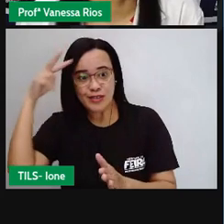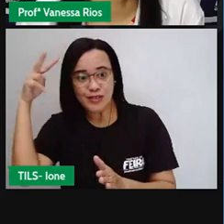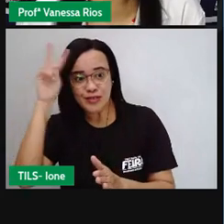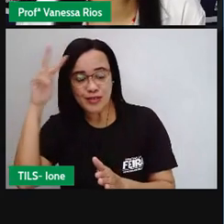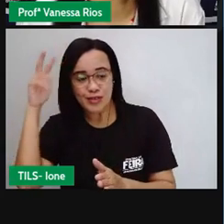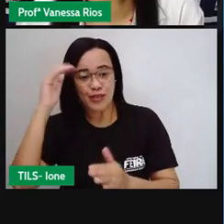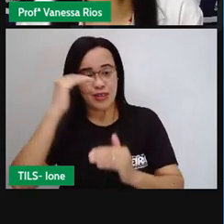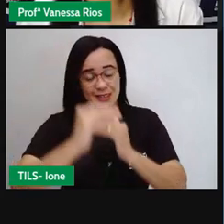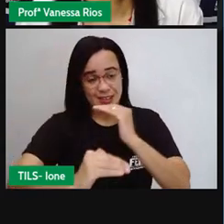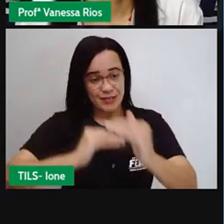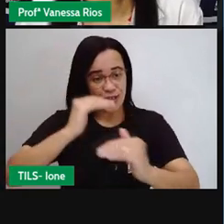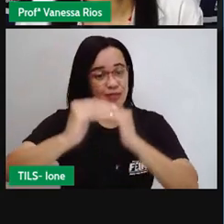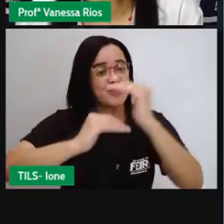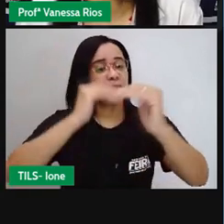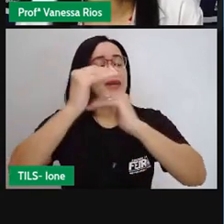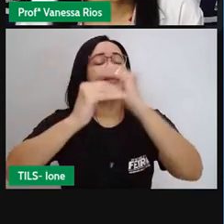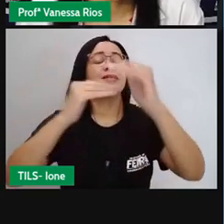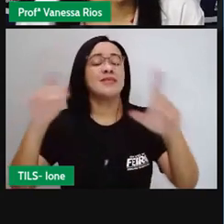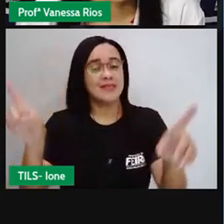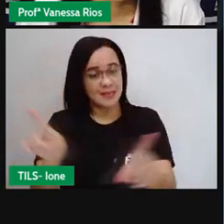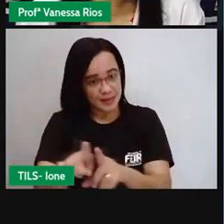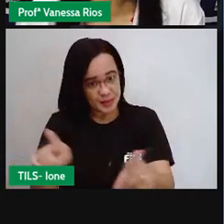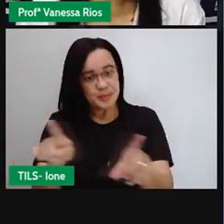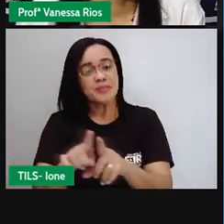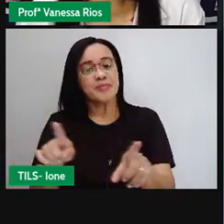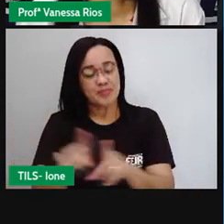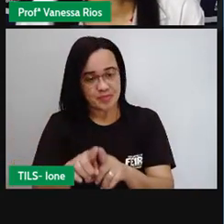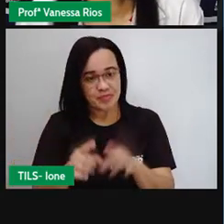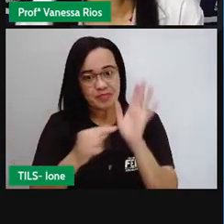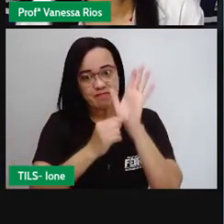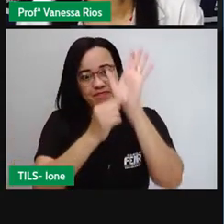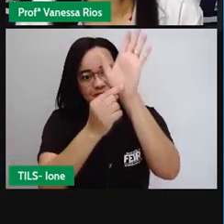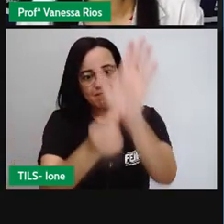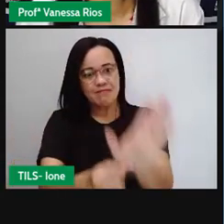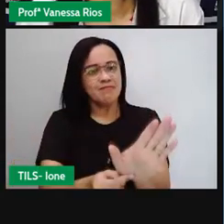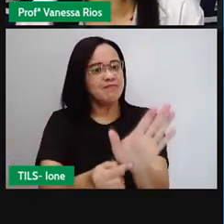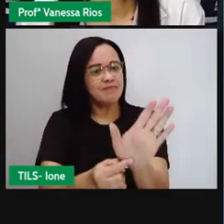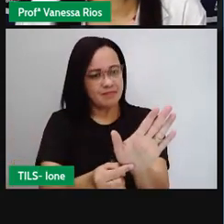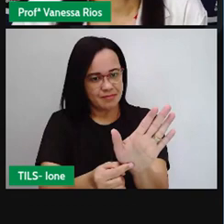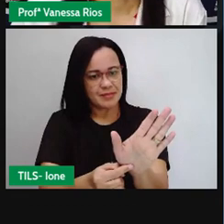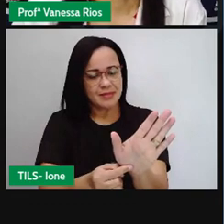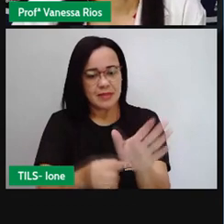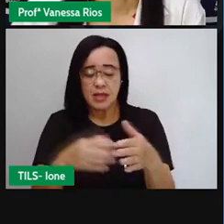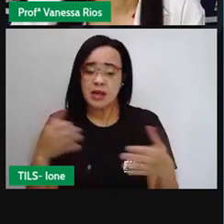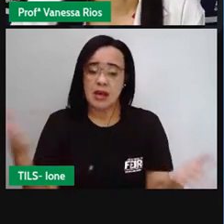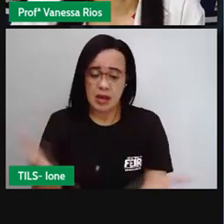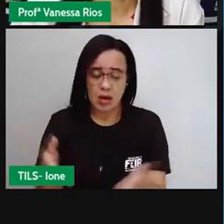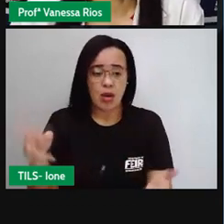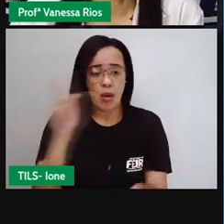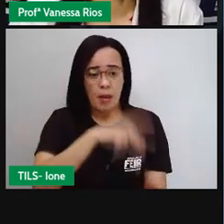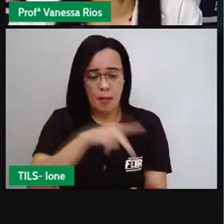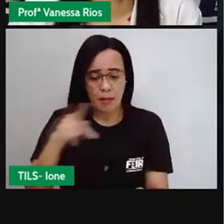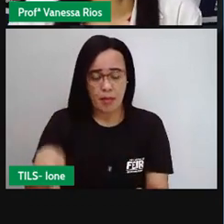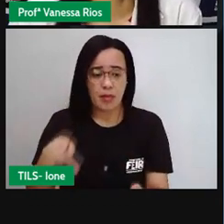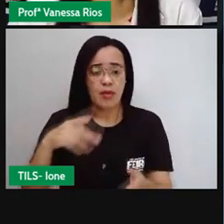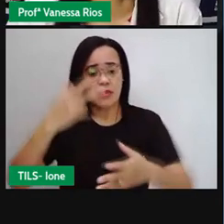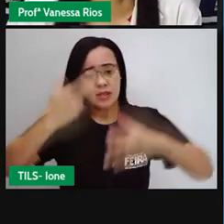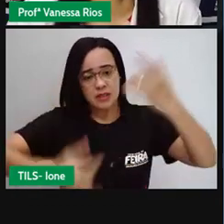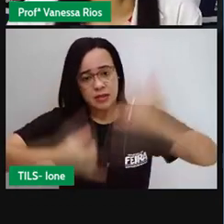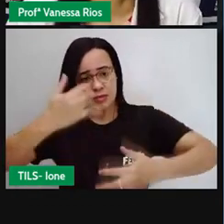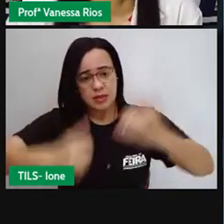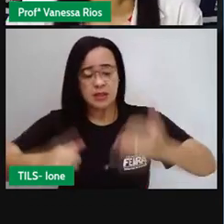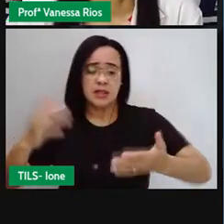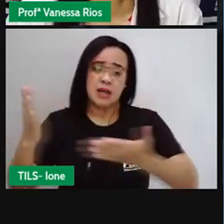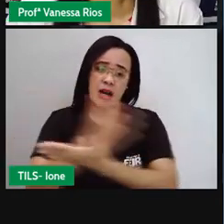também. Então, são pontos destacados. E a Pró vai falar o nome de alguns aí que aparecem expostos, né? Deste